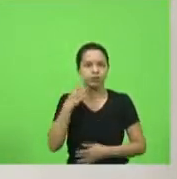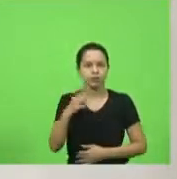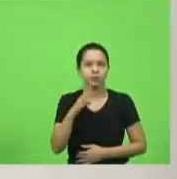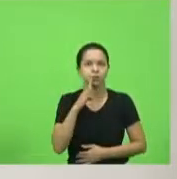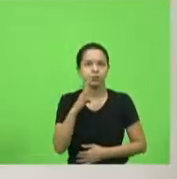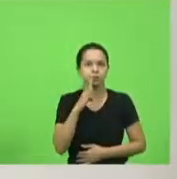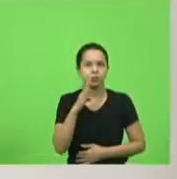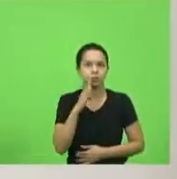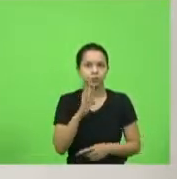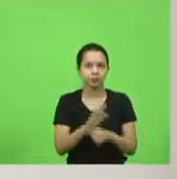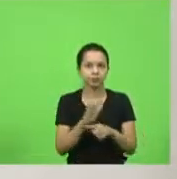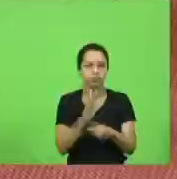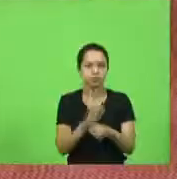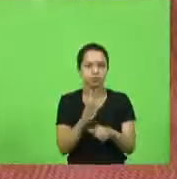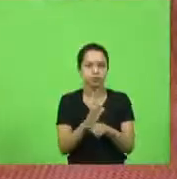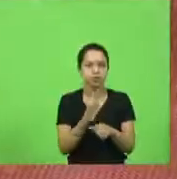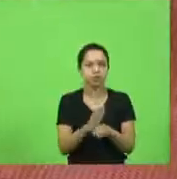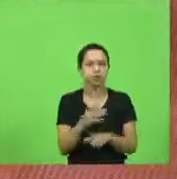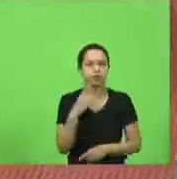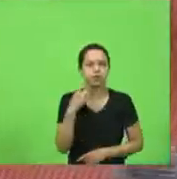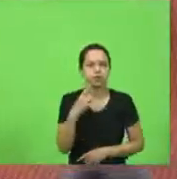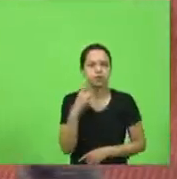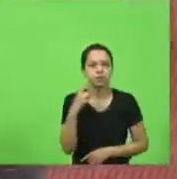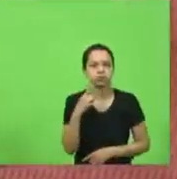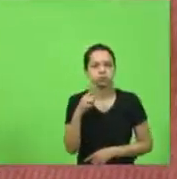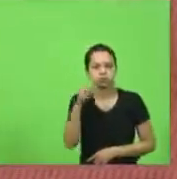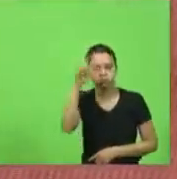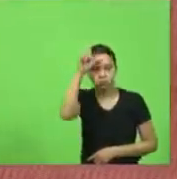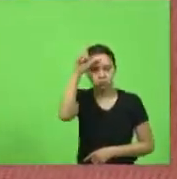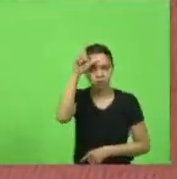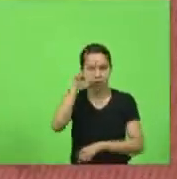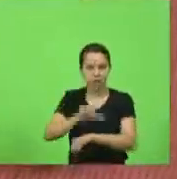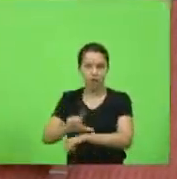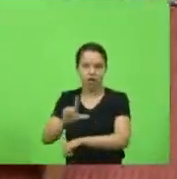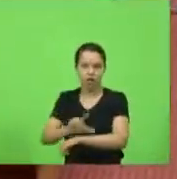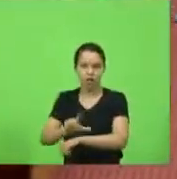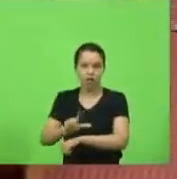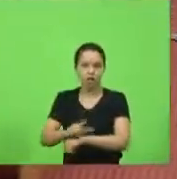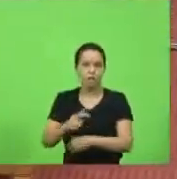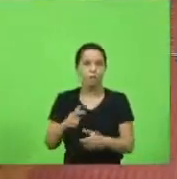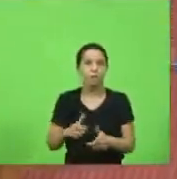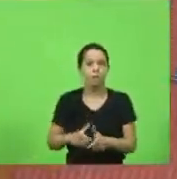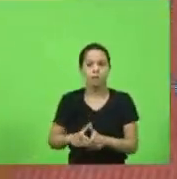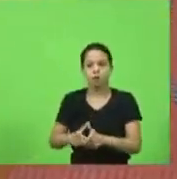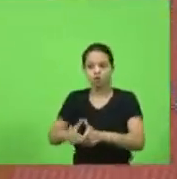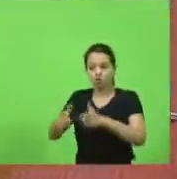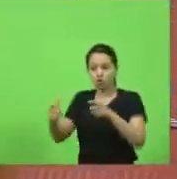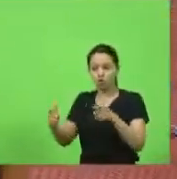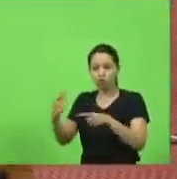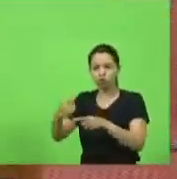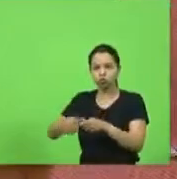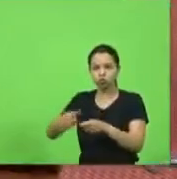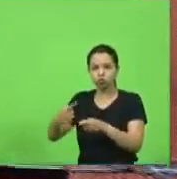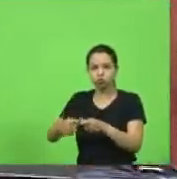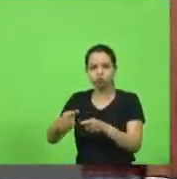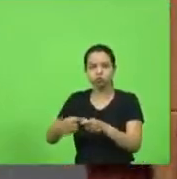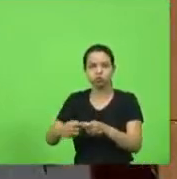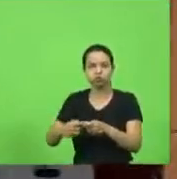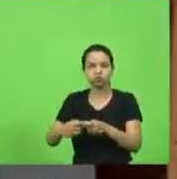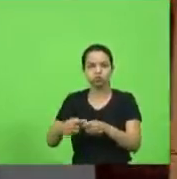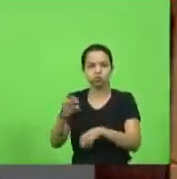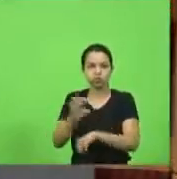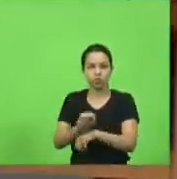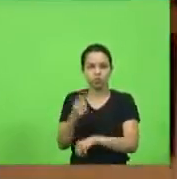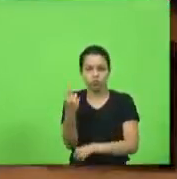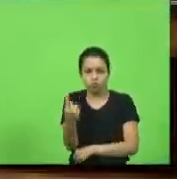contribuir com o deputado Sargento Lima, Lages é o maior município em extensão territorial do Estado. E foi um